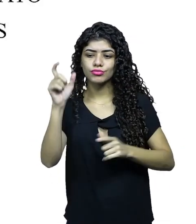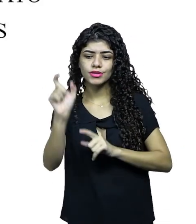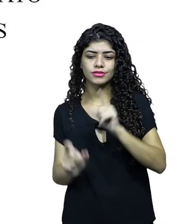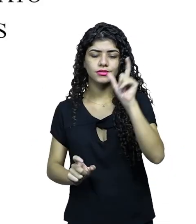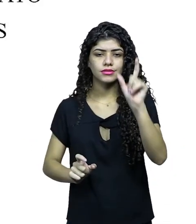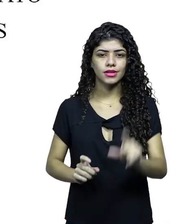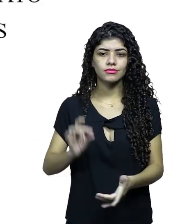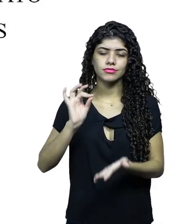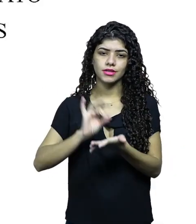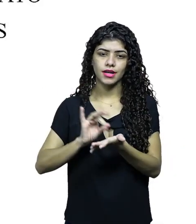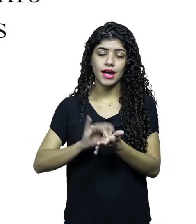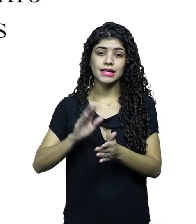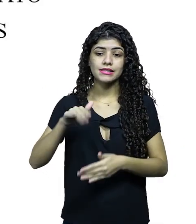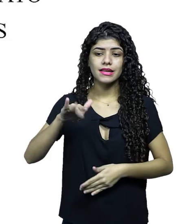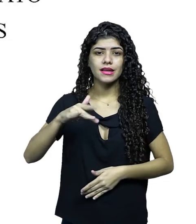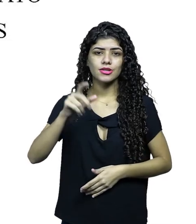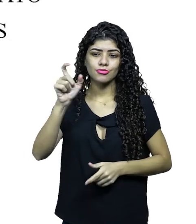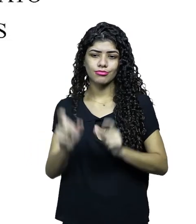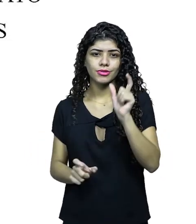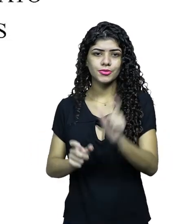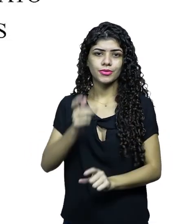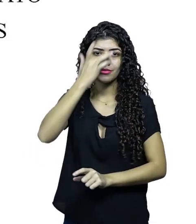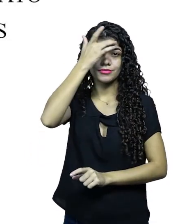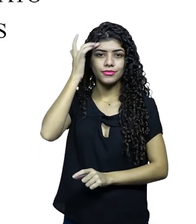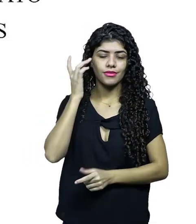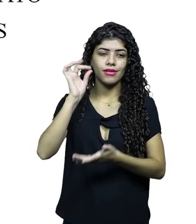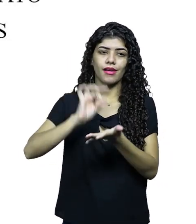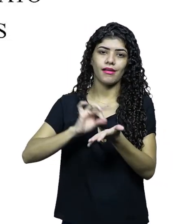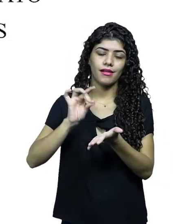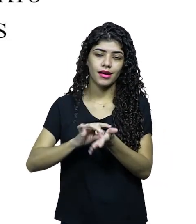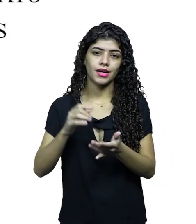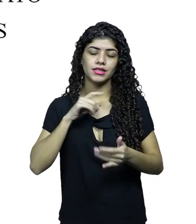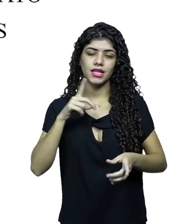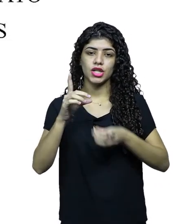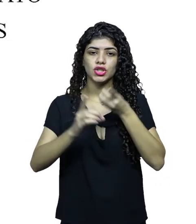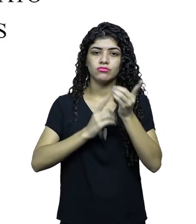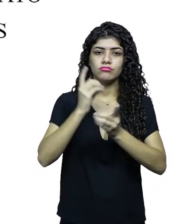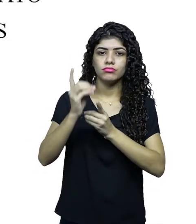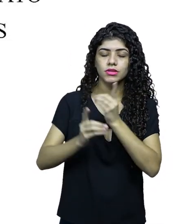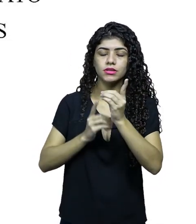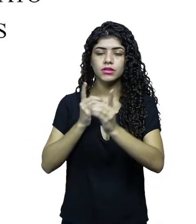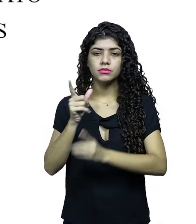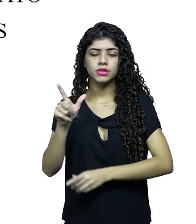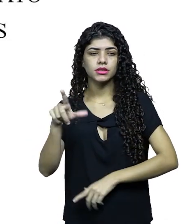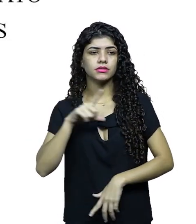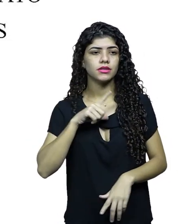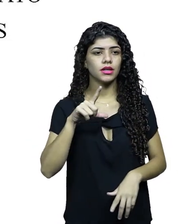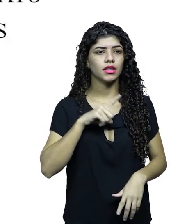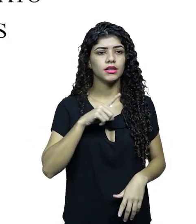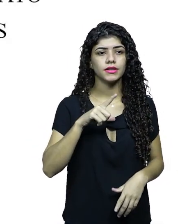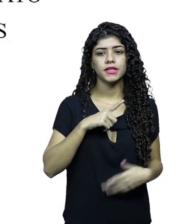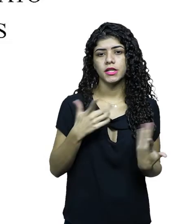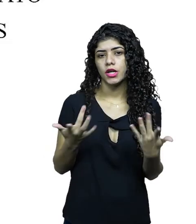deles com esses personagens reais? Quem são esses personagens reais? Existem dinâmicas?